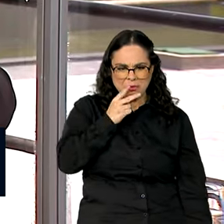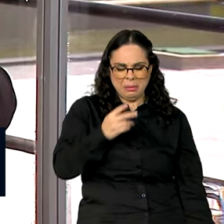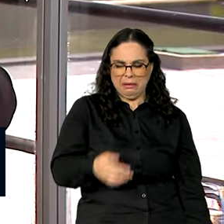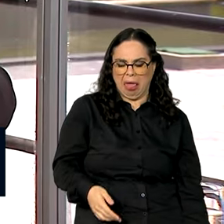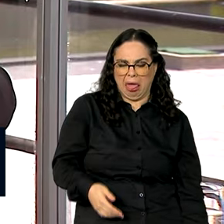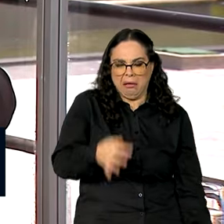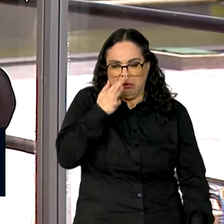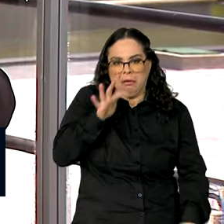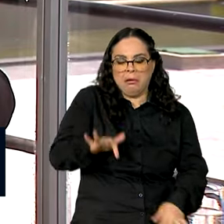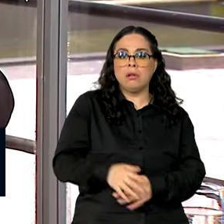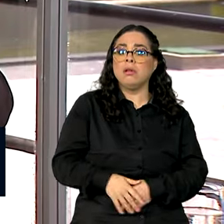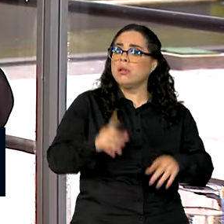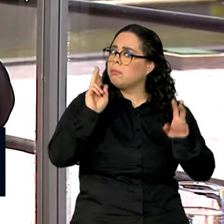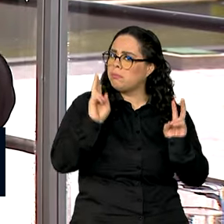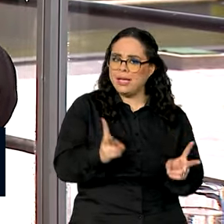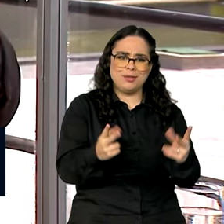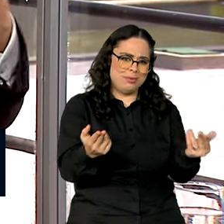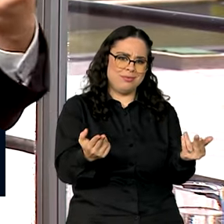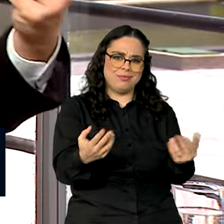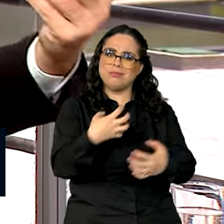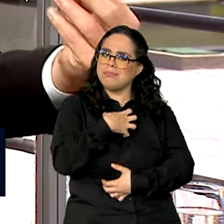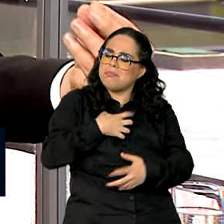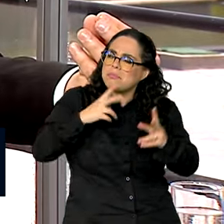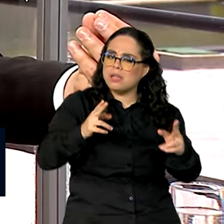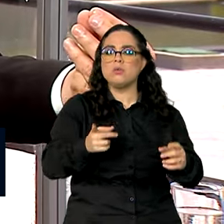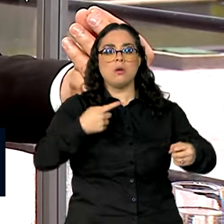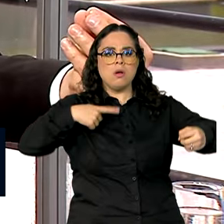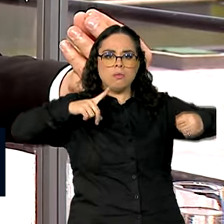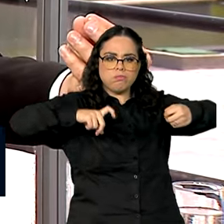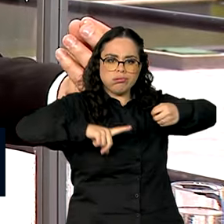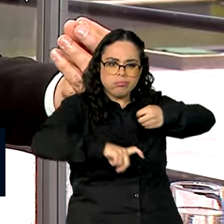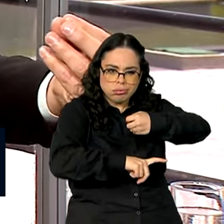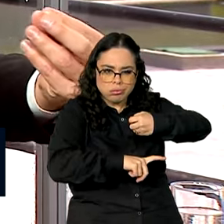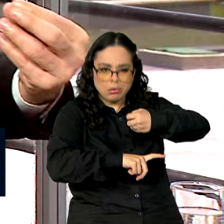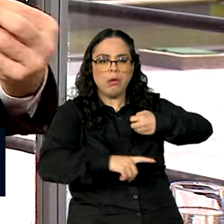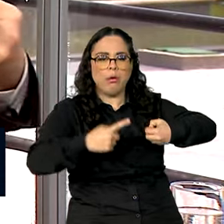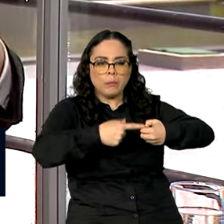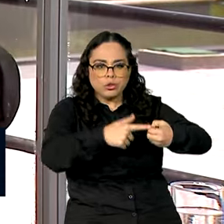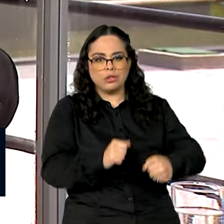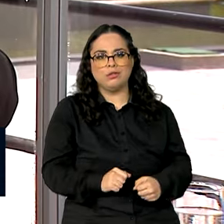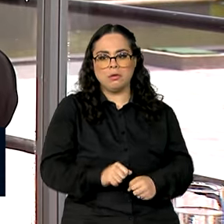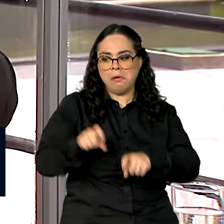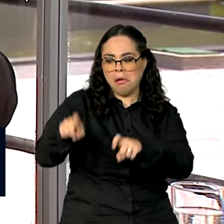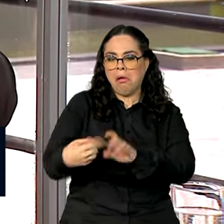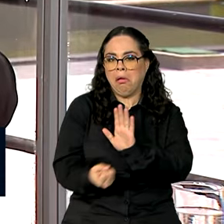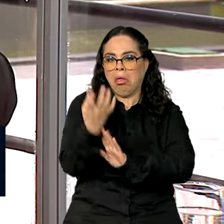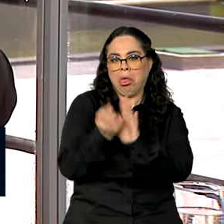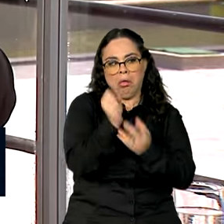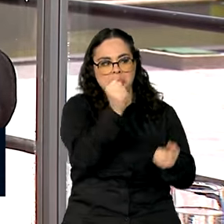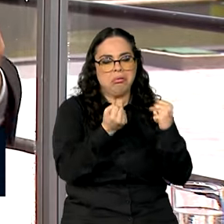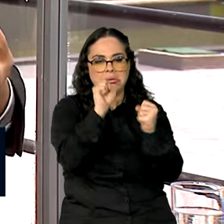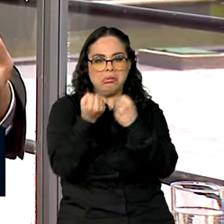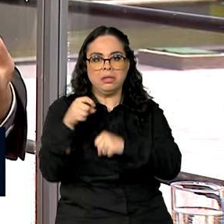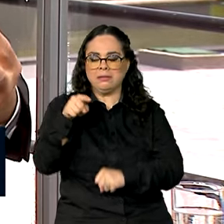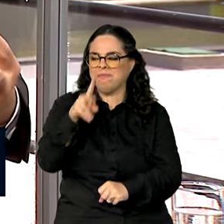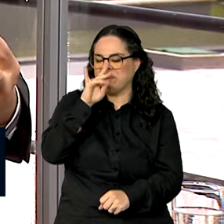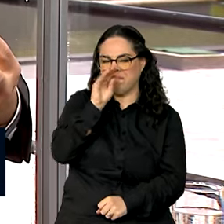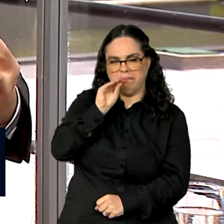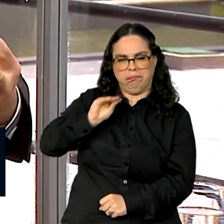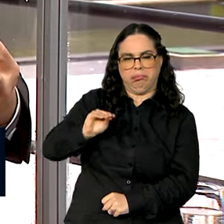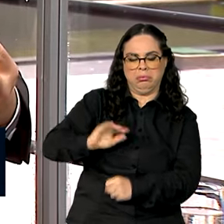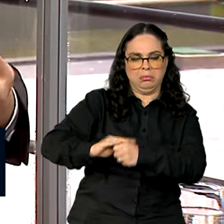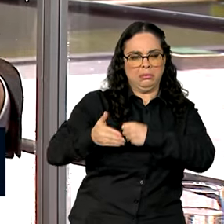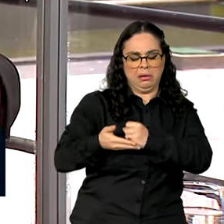combustíveis fósseis, a agricultura de alta emissão, será repudiada pela